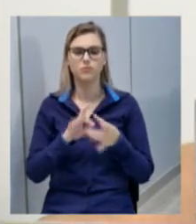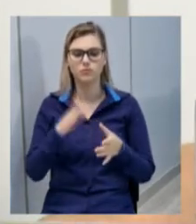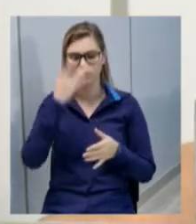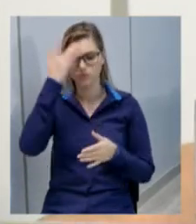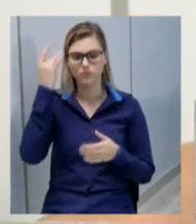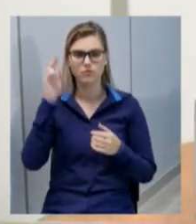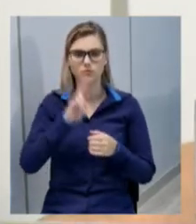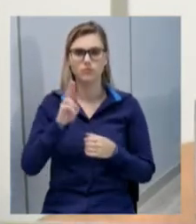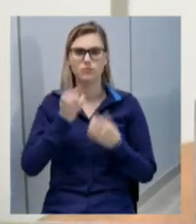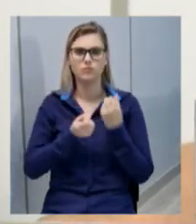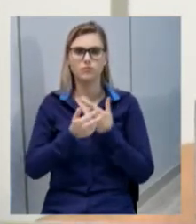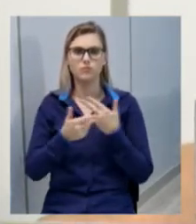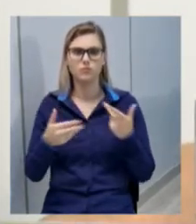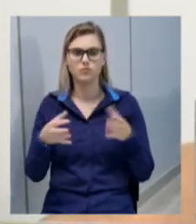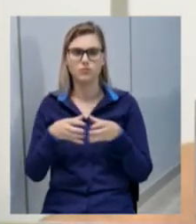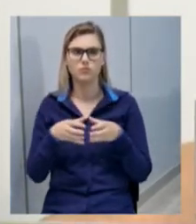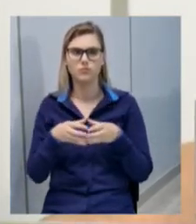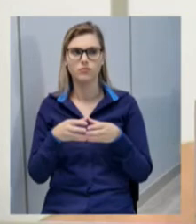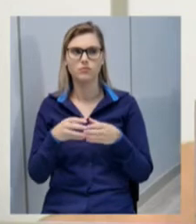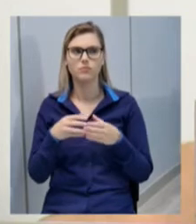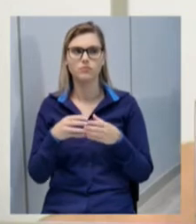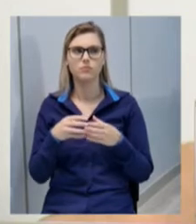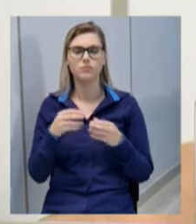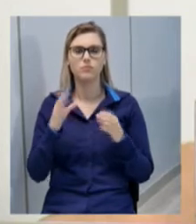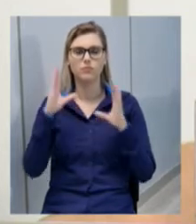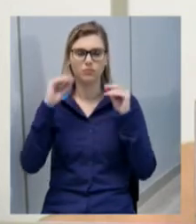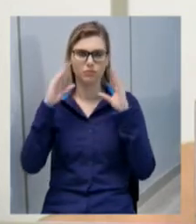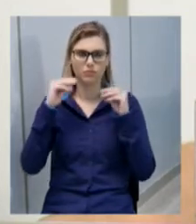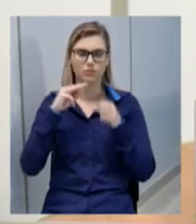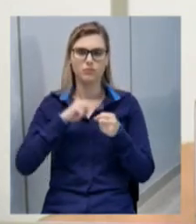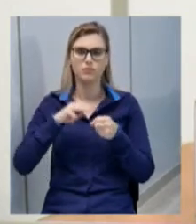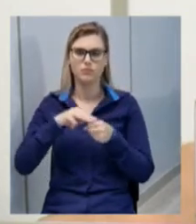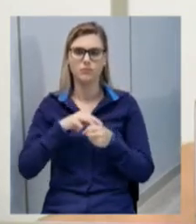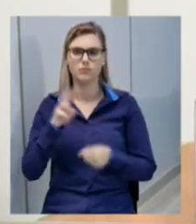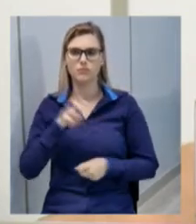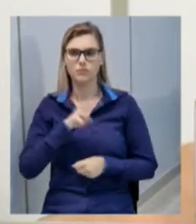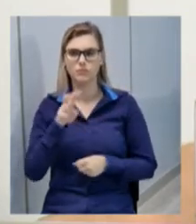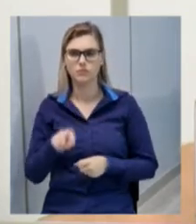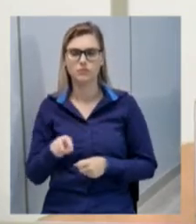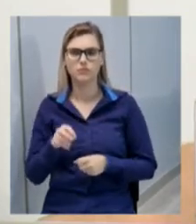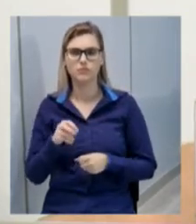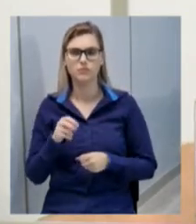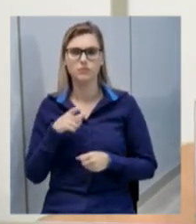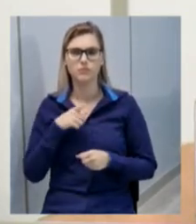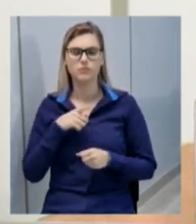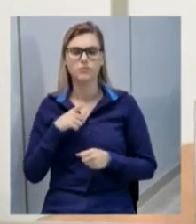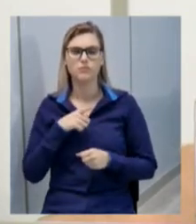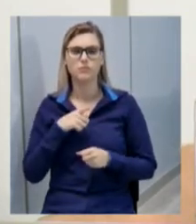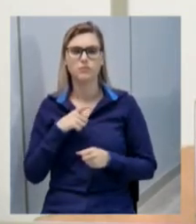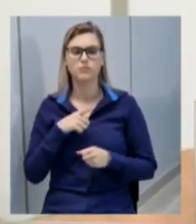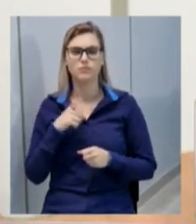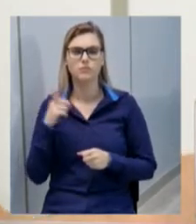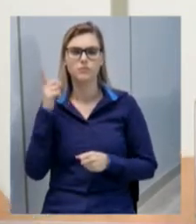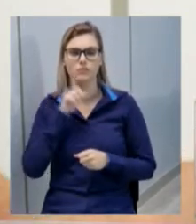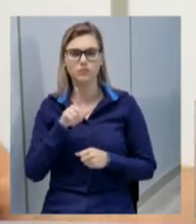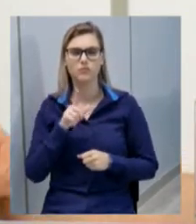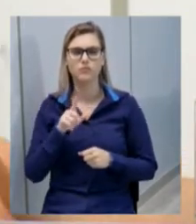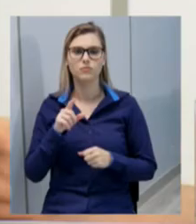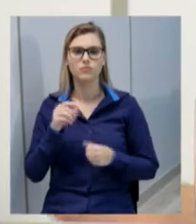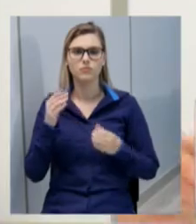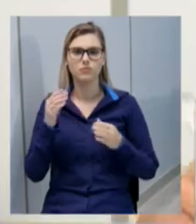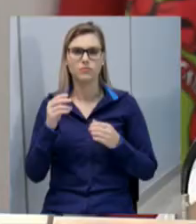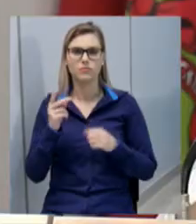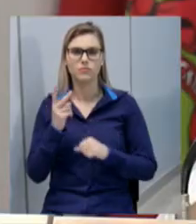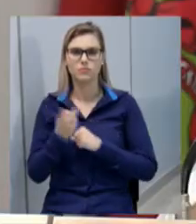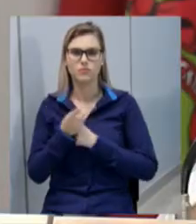do transporte coletivo do urbano em período noturno do município de Anxerê aumentando a garantia da integridade física dos cidadãos